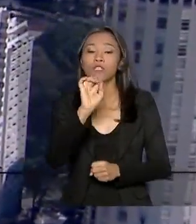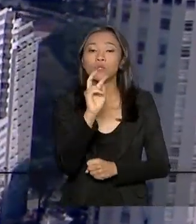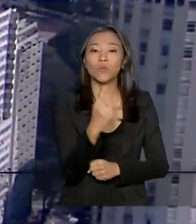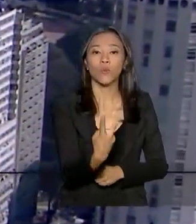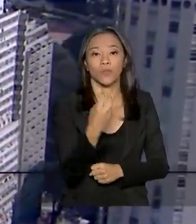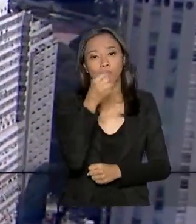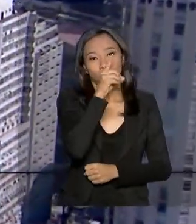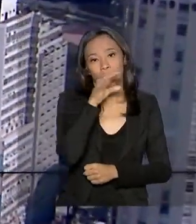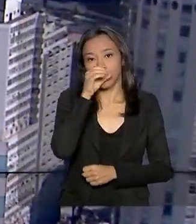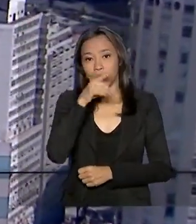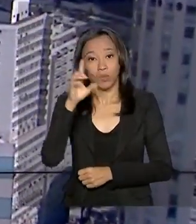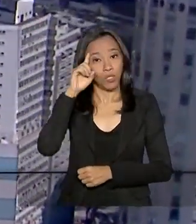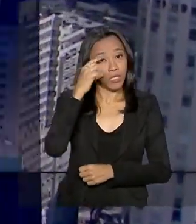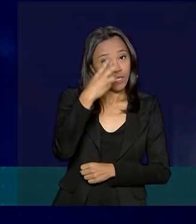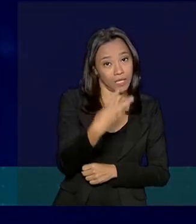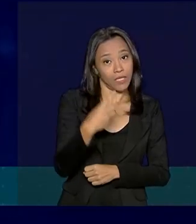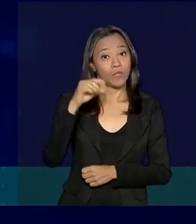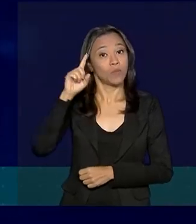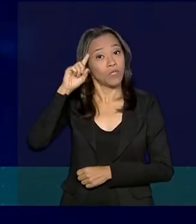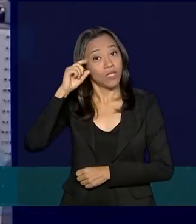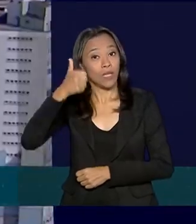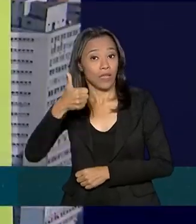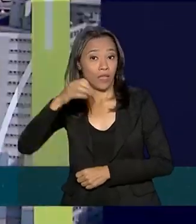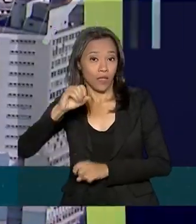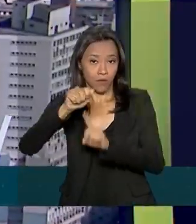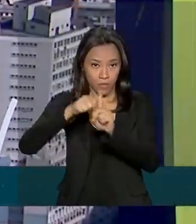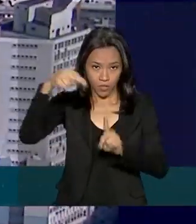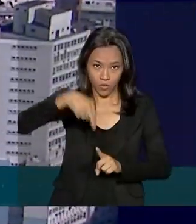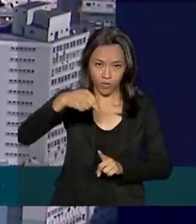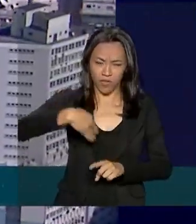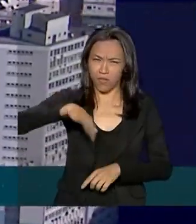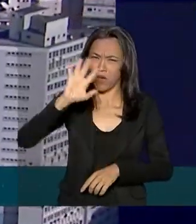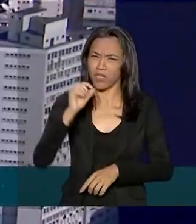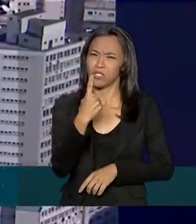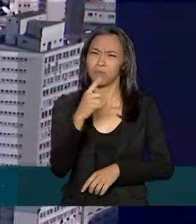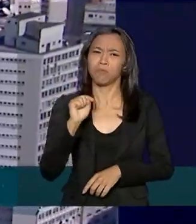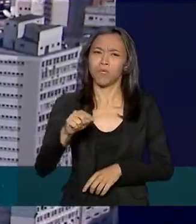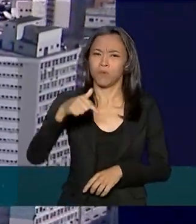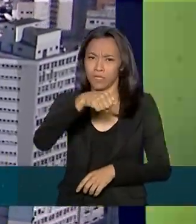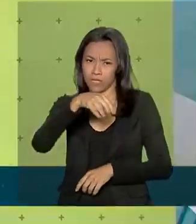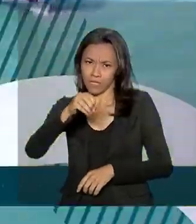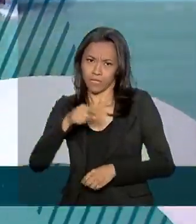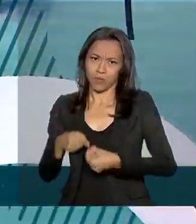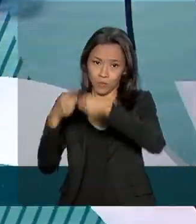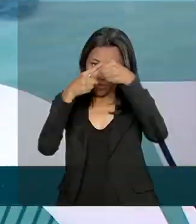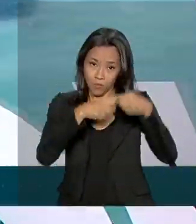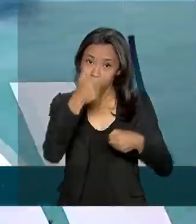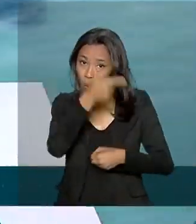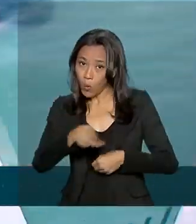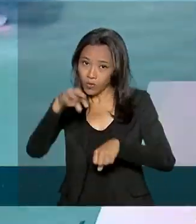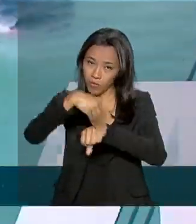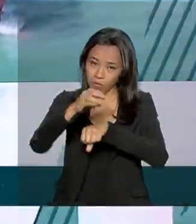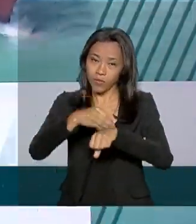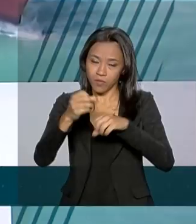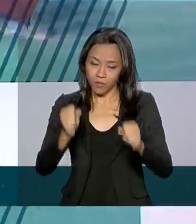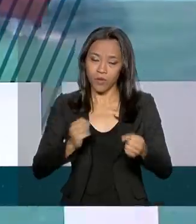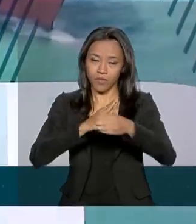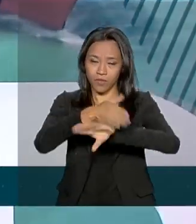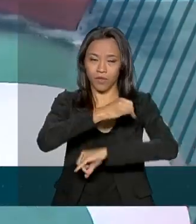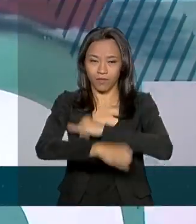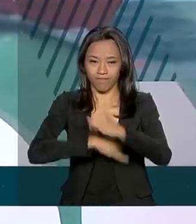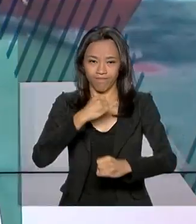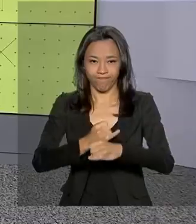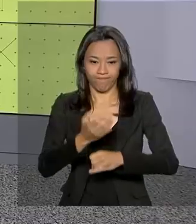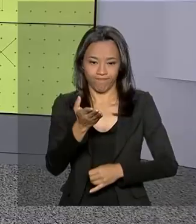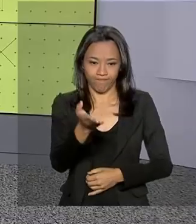domingos, 3 e 10 de novembro, em mais de 1.700 municípios. Outras informações no site do Ministério da